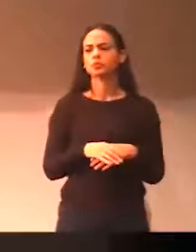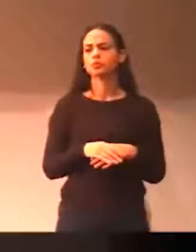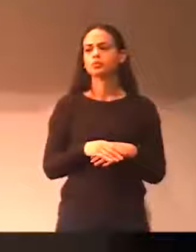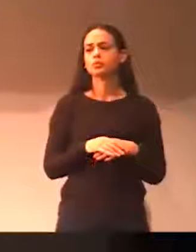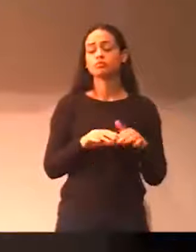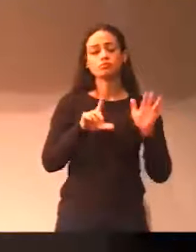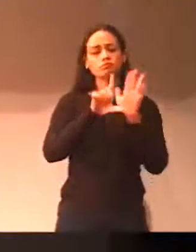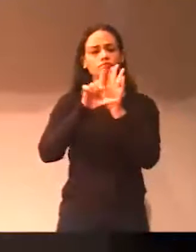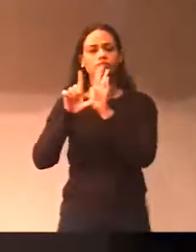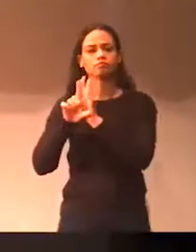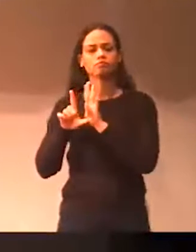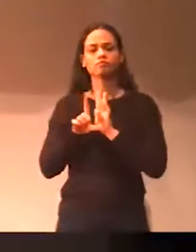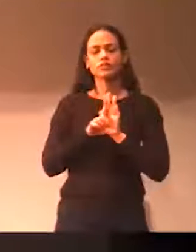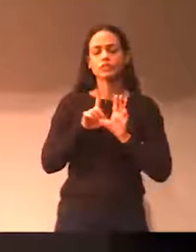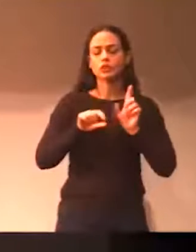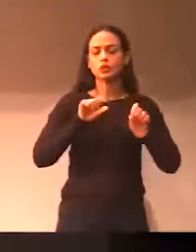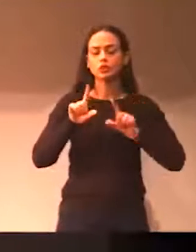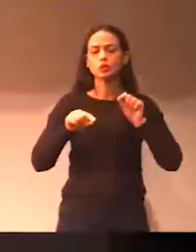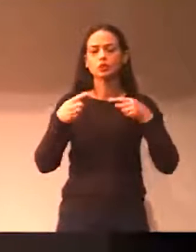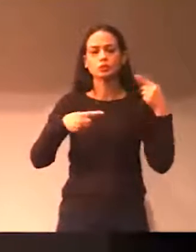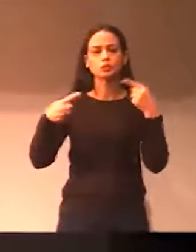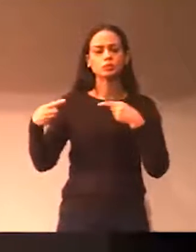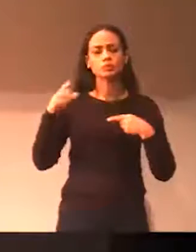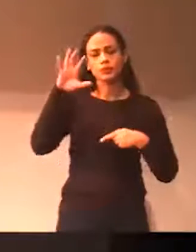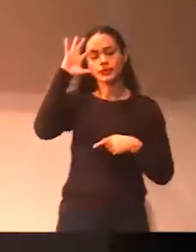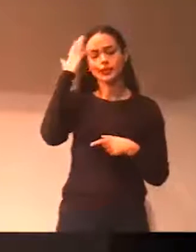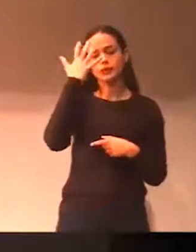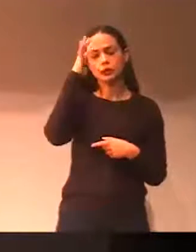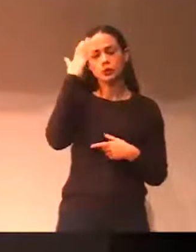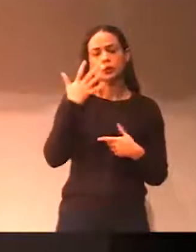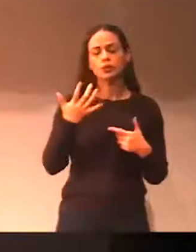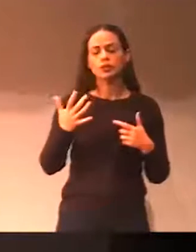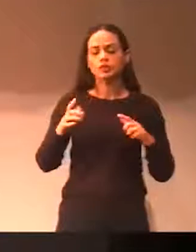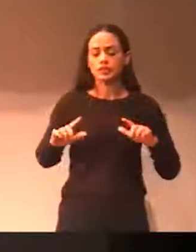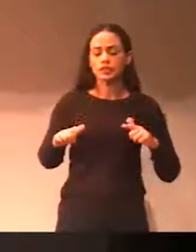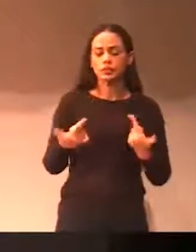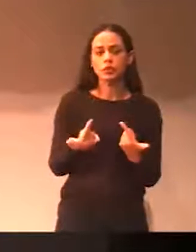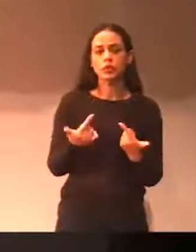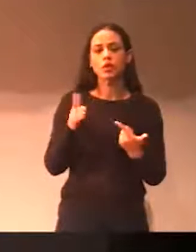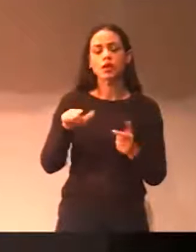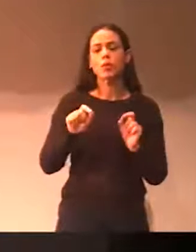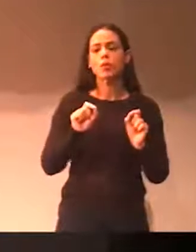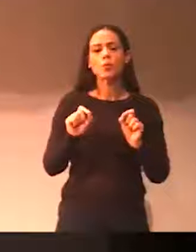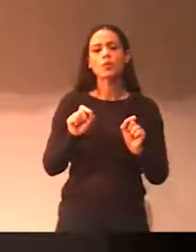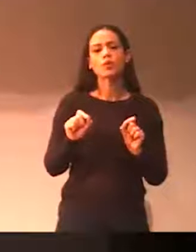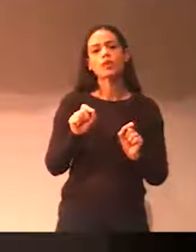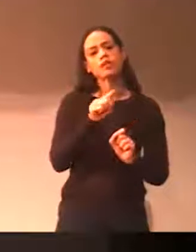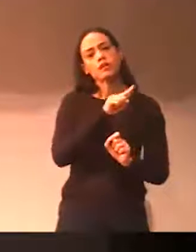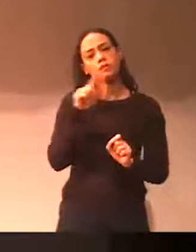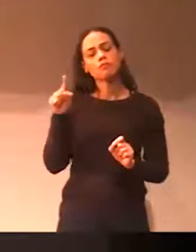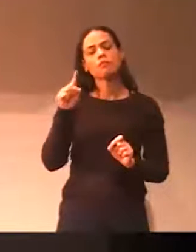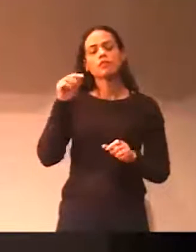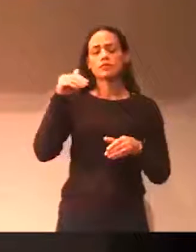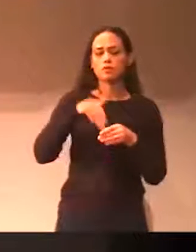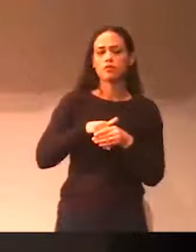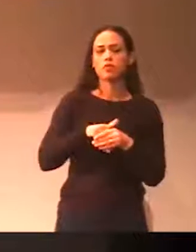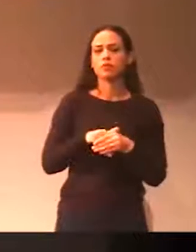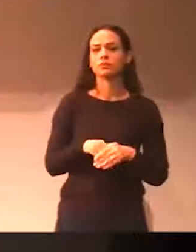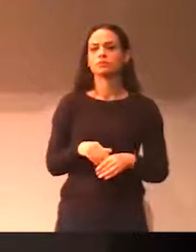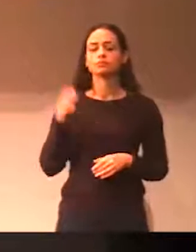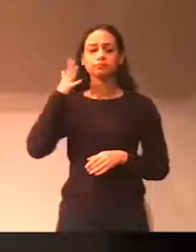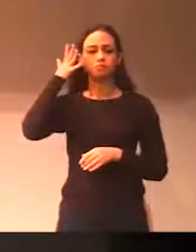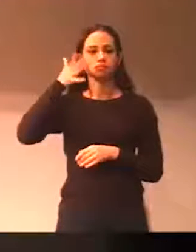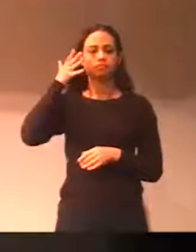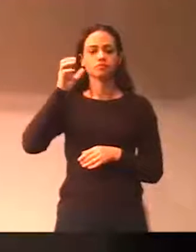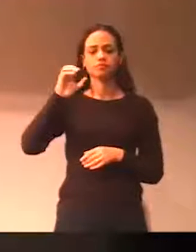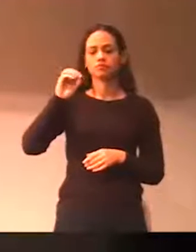decisões políticas, e mais ainda, todas as execuções partem do nosso voto. Então fica o convite, quem vai ministrar a palestra é o Otávio